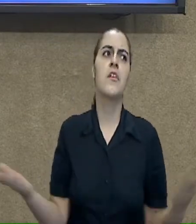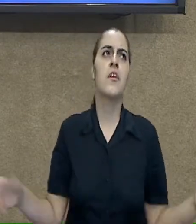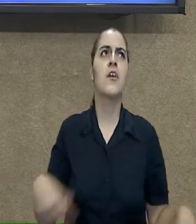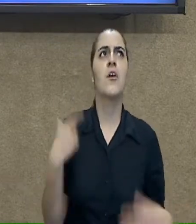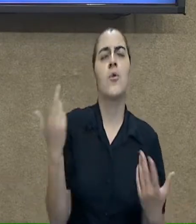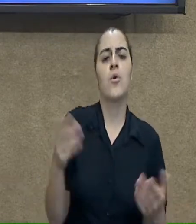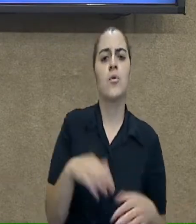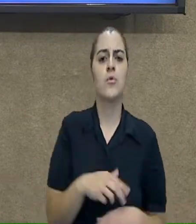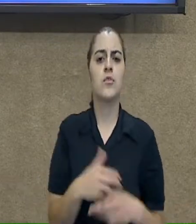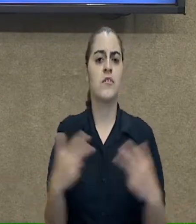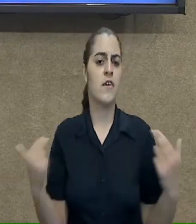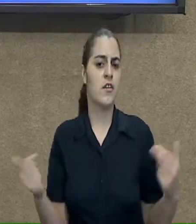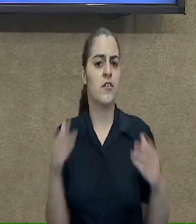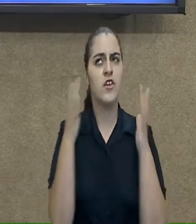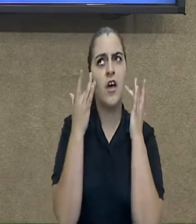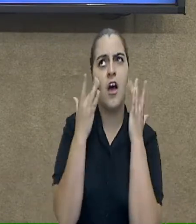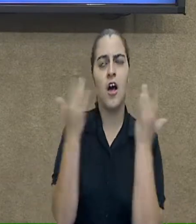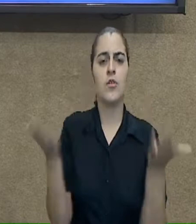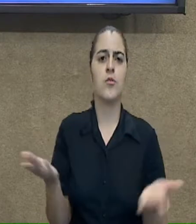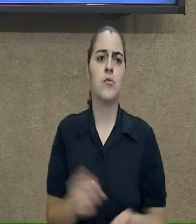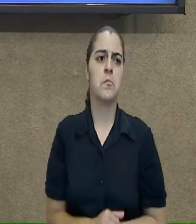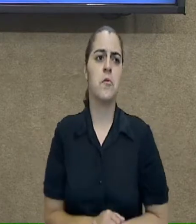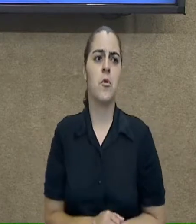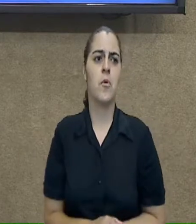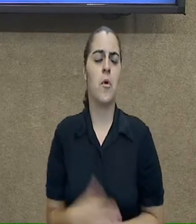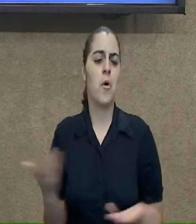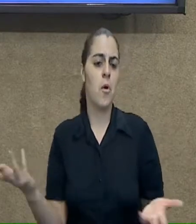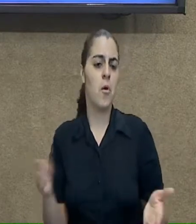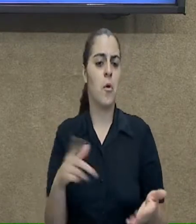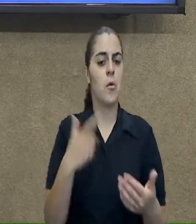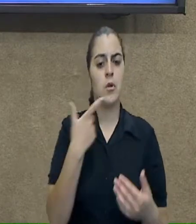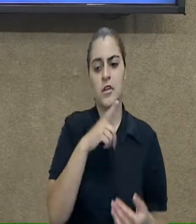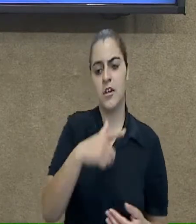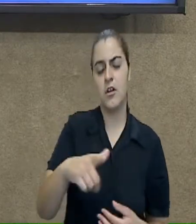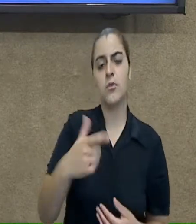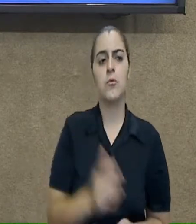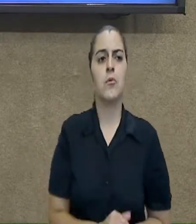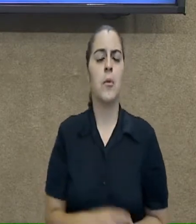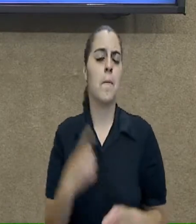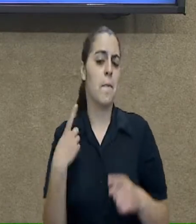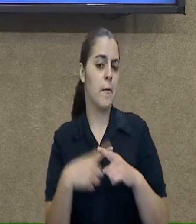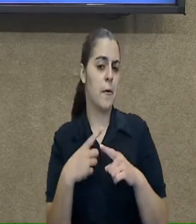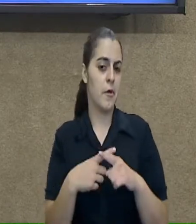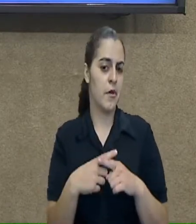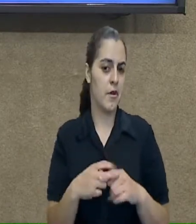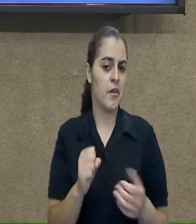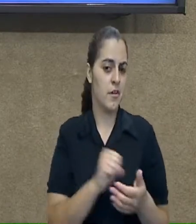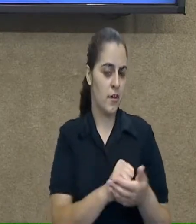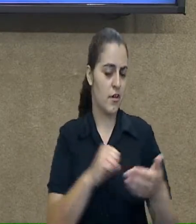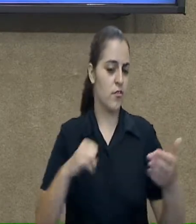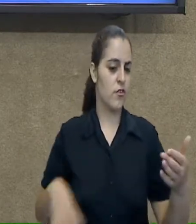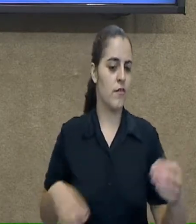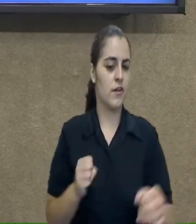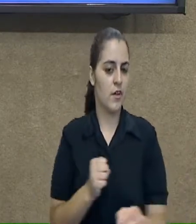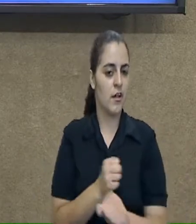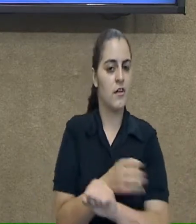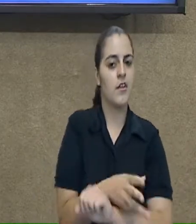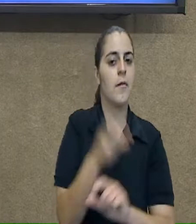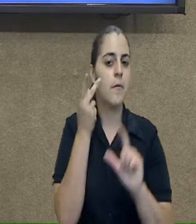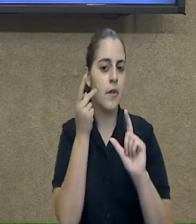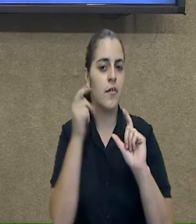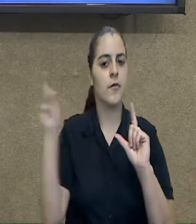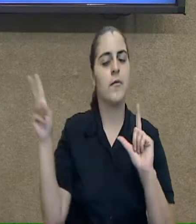de outras obras, como teatro, obra literária? Porque na atividade postada na plataforma